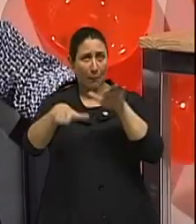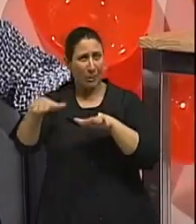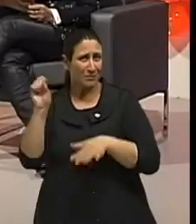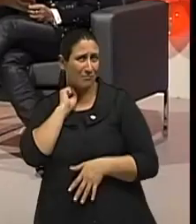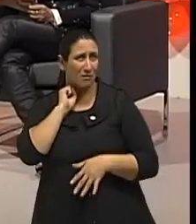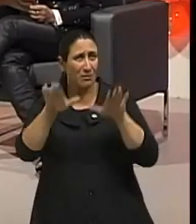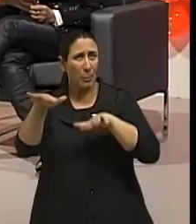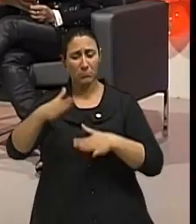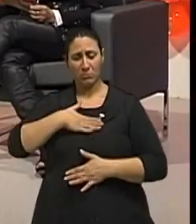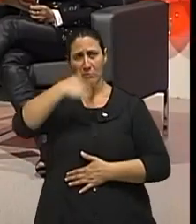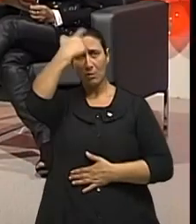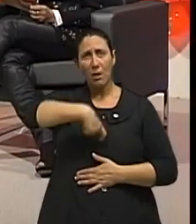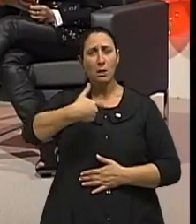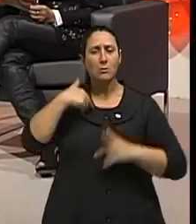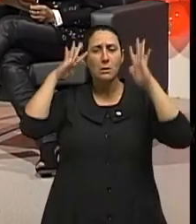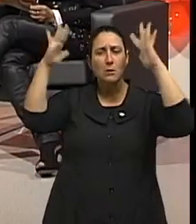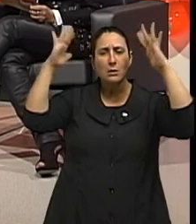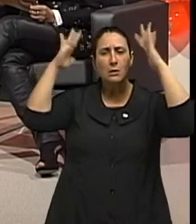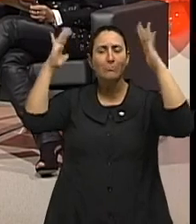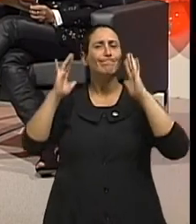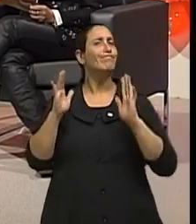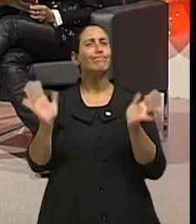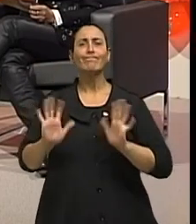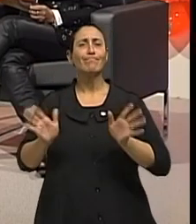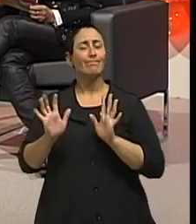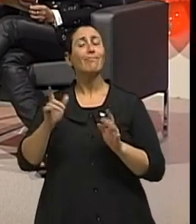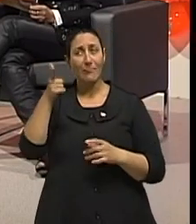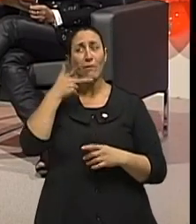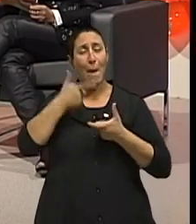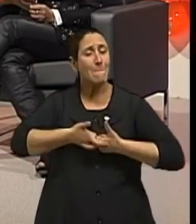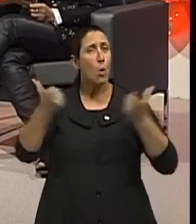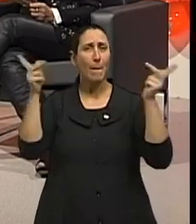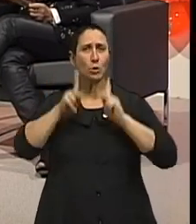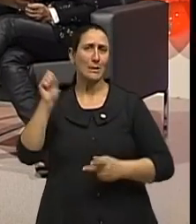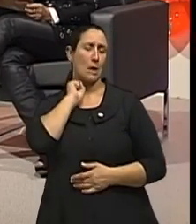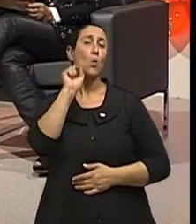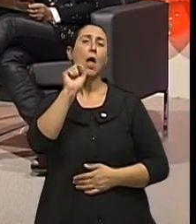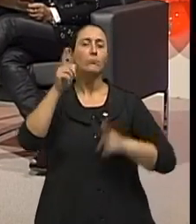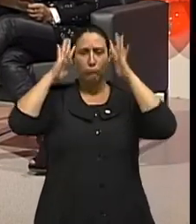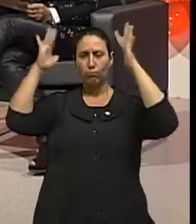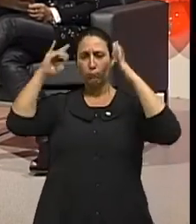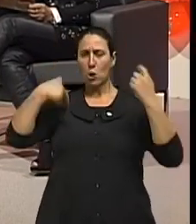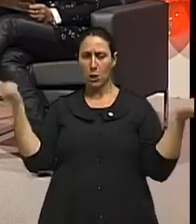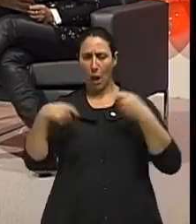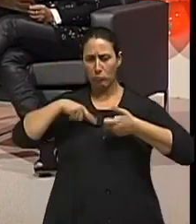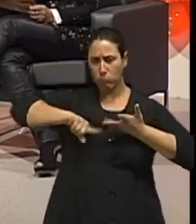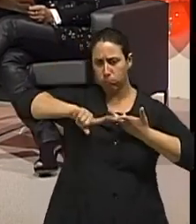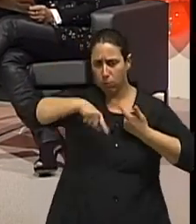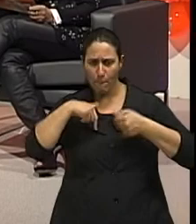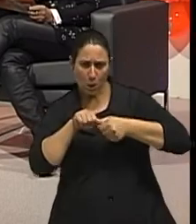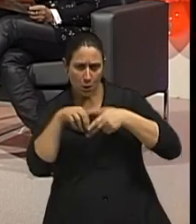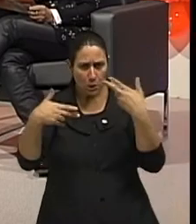expectativa... A expectativa é o principal fator desencadiante de estresse. Desencadiante, perfeito. Porque quando a pessoa tem